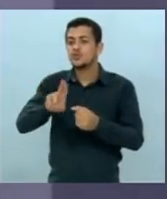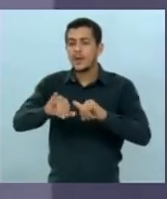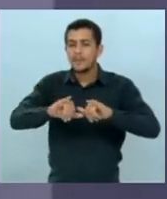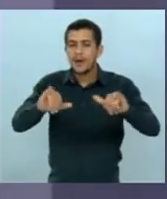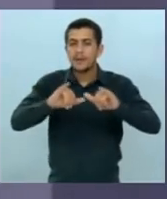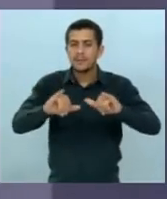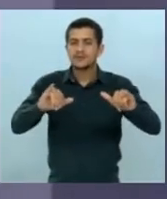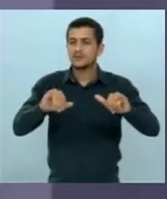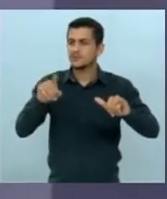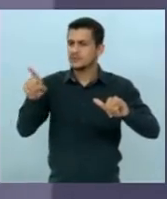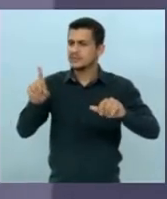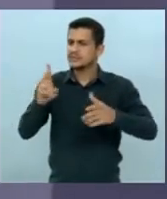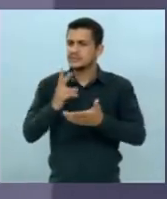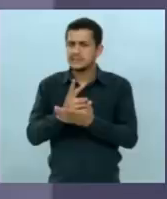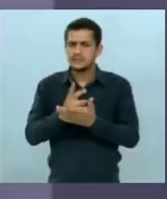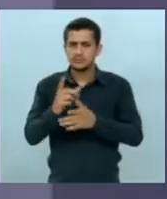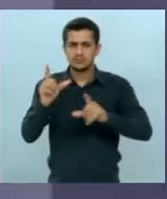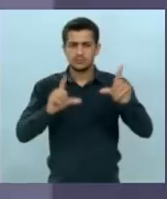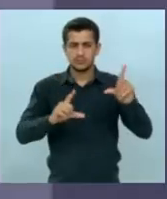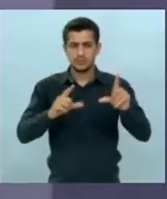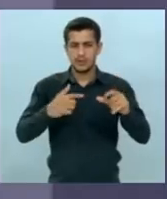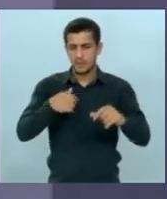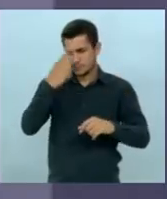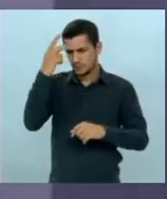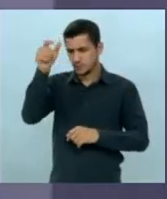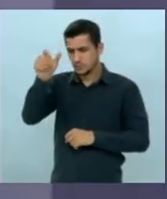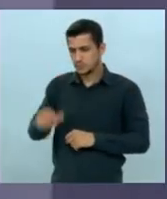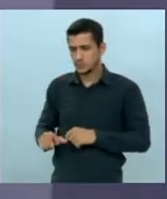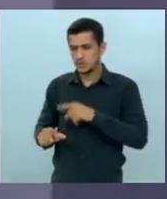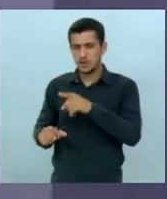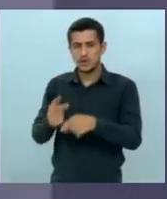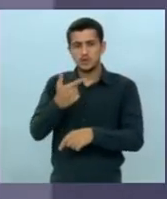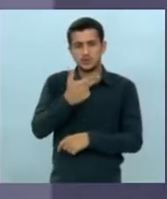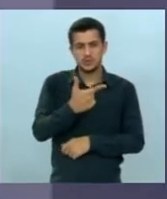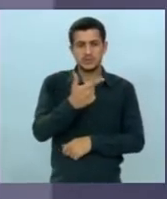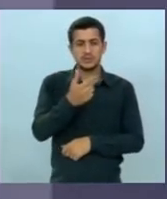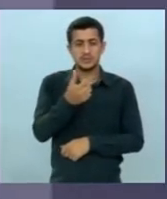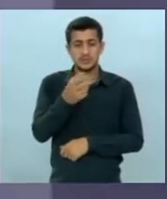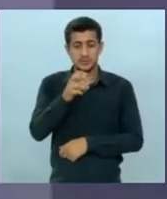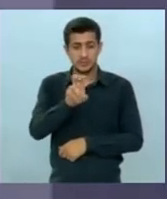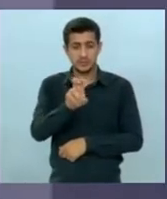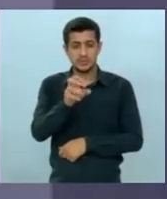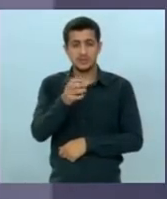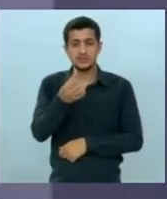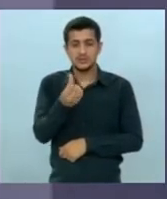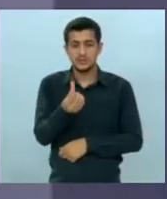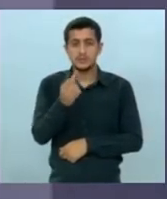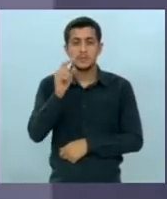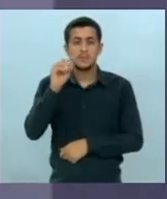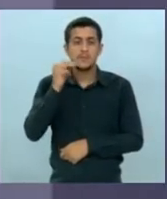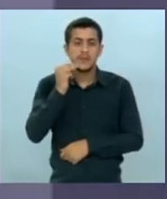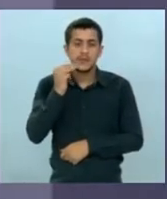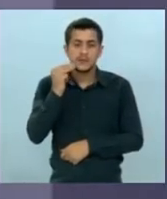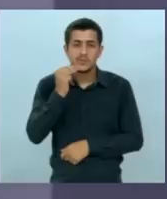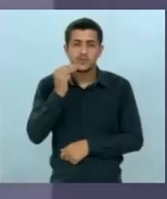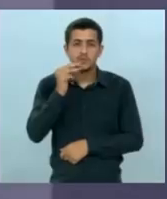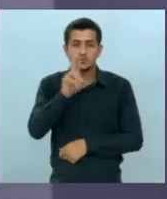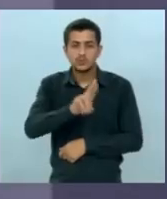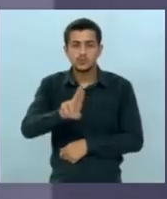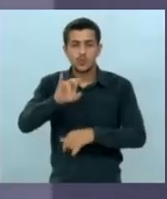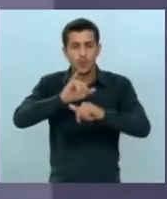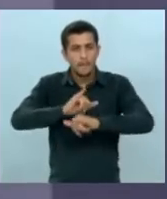propaganda o tempo todo da sua pessoa 252 milhões segundo o portal transparência se houvesse uma